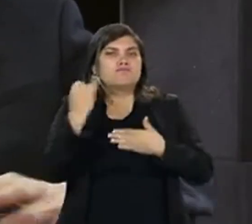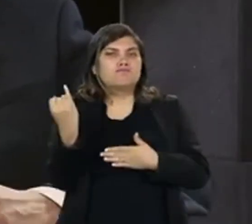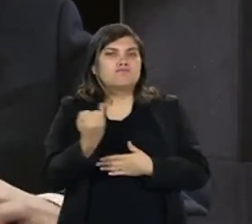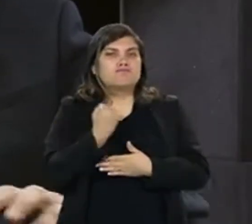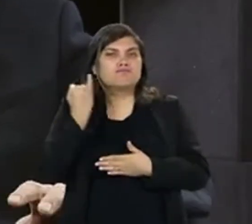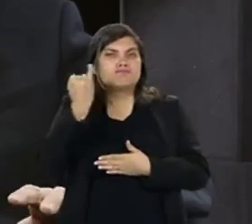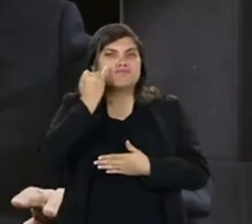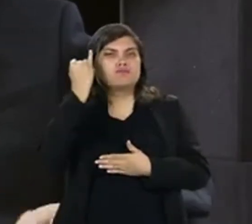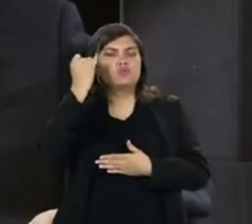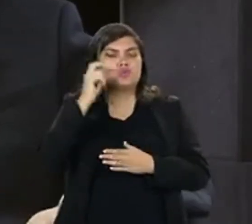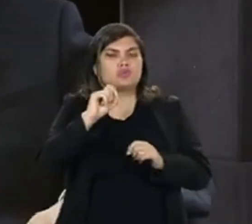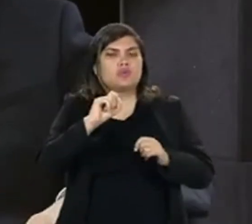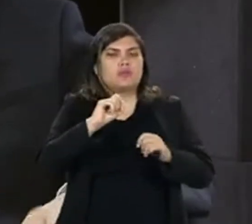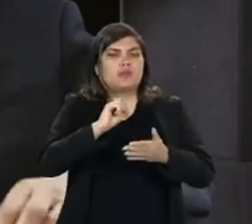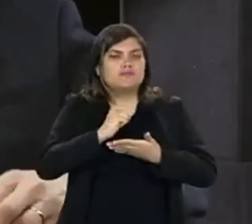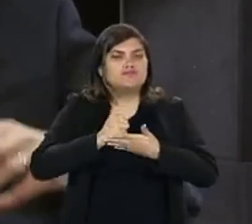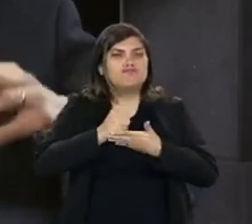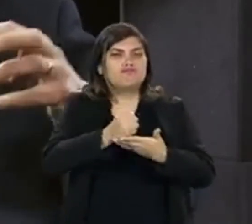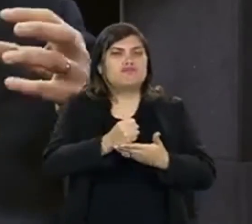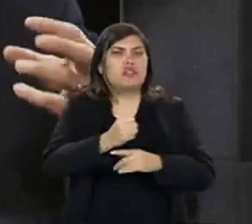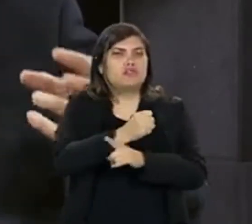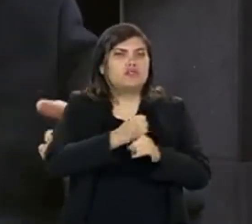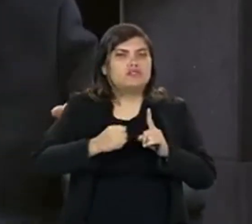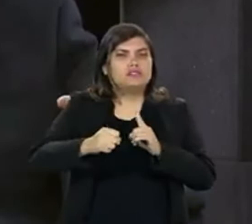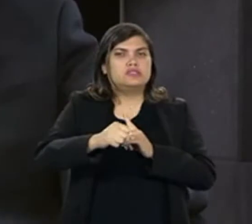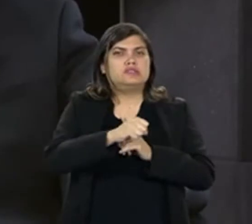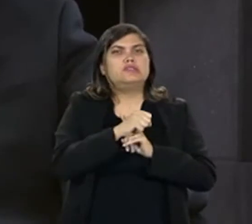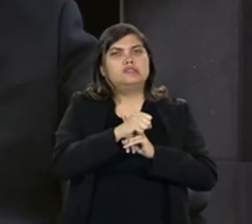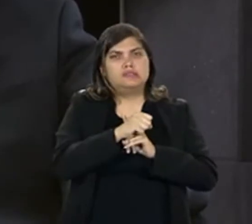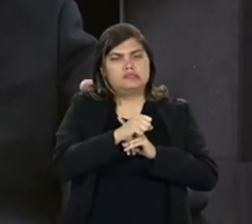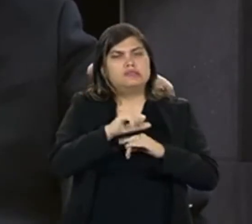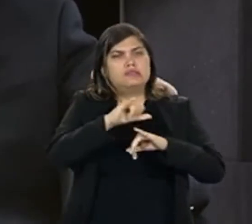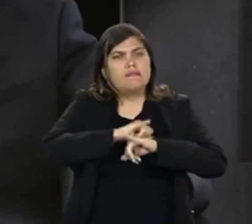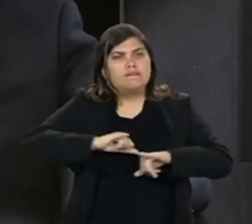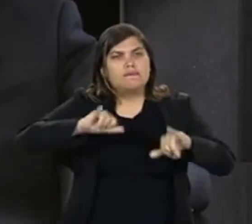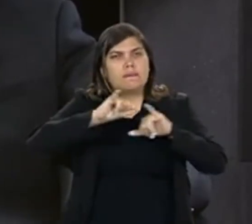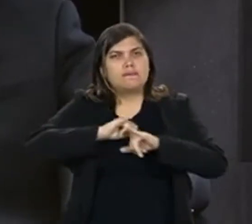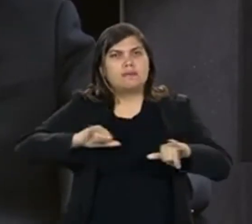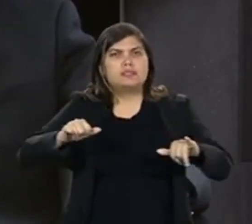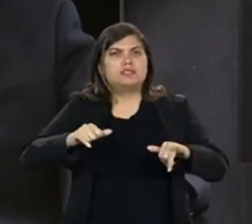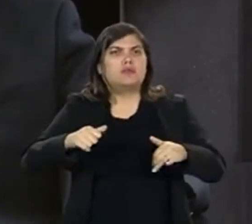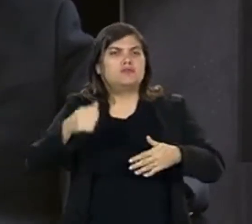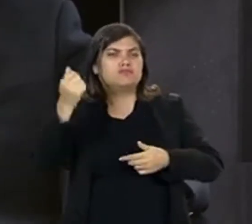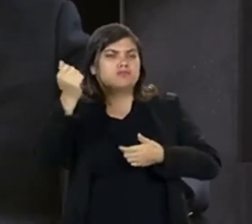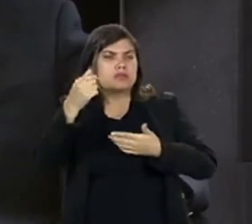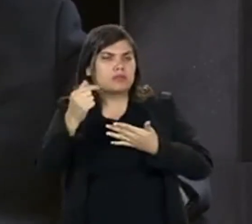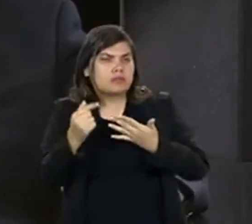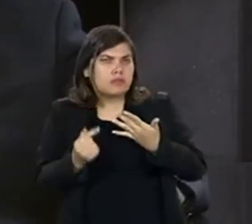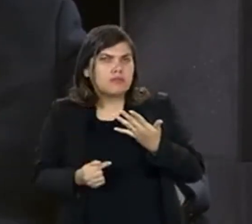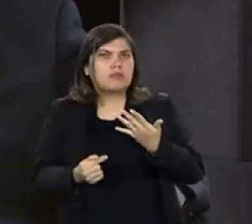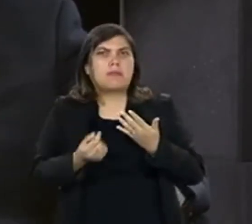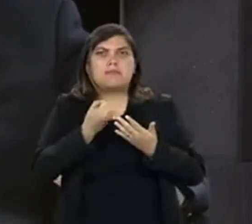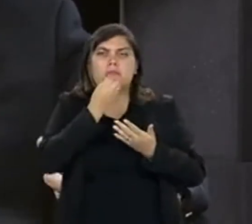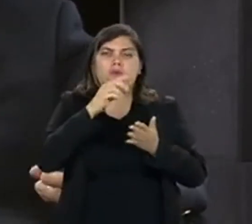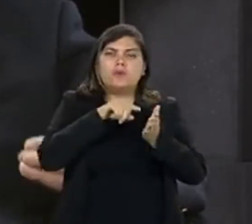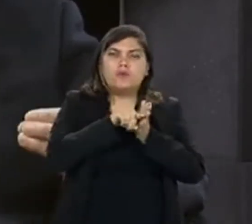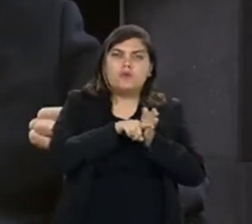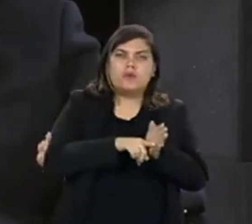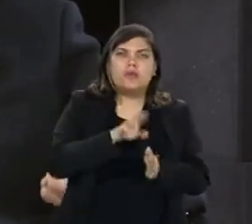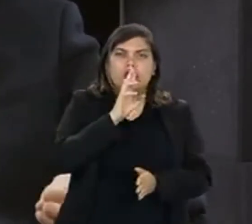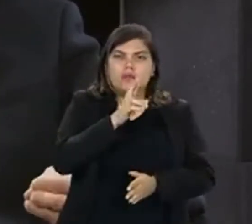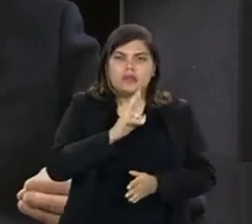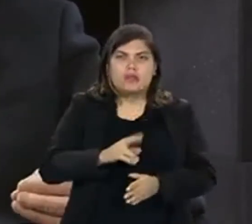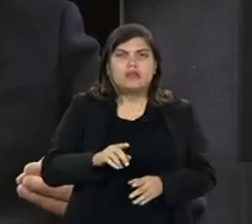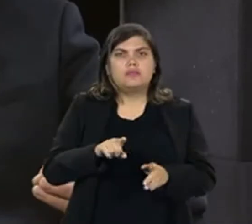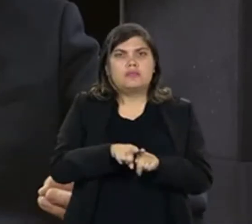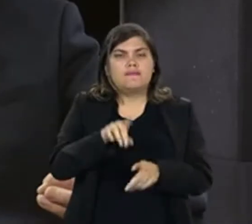papel relevantíssimo de se ancorar na sociedade com informações críveis, bem